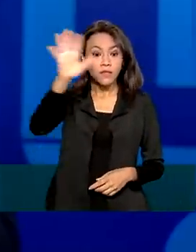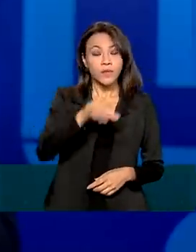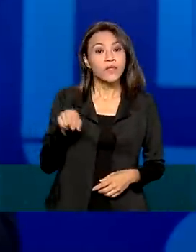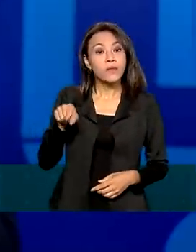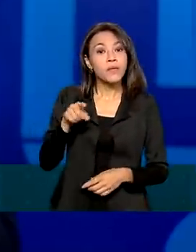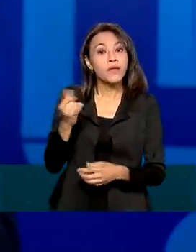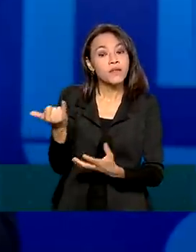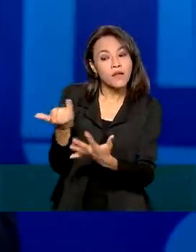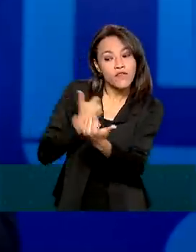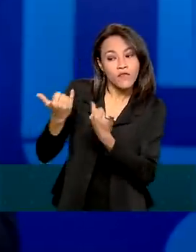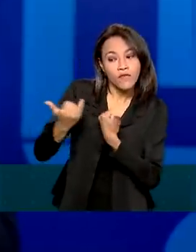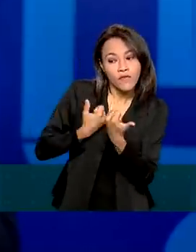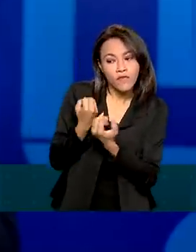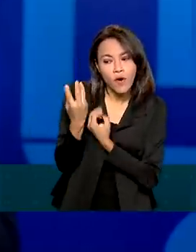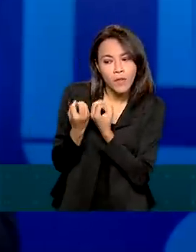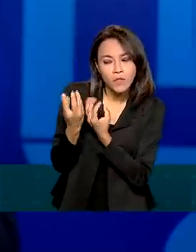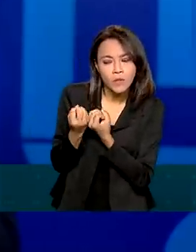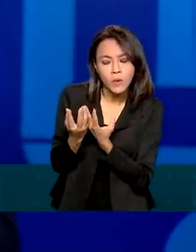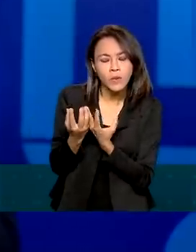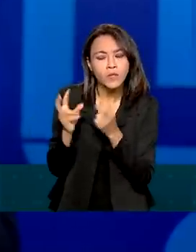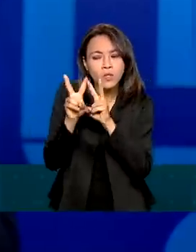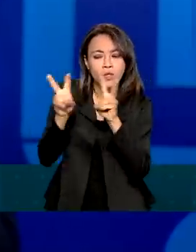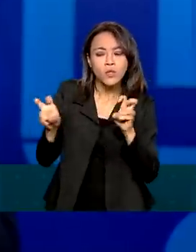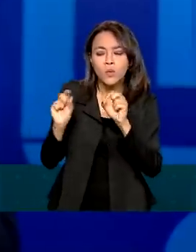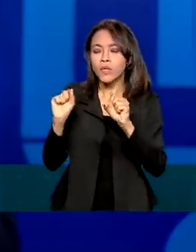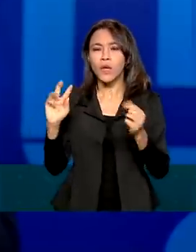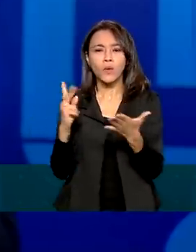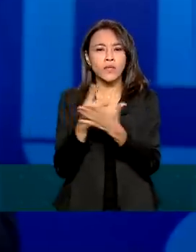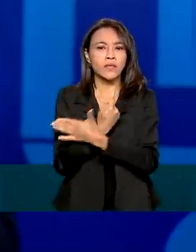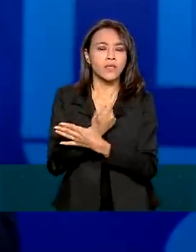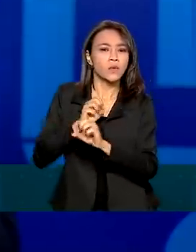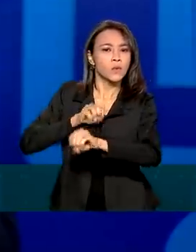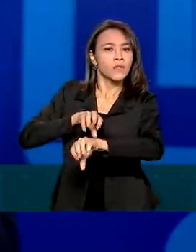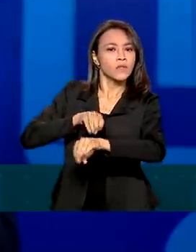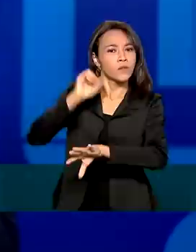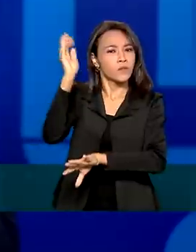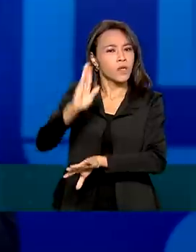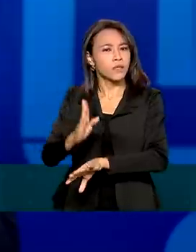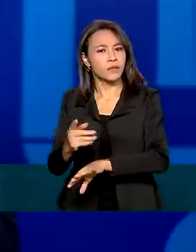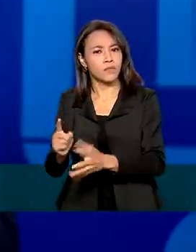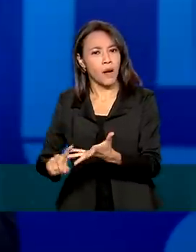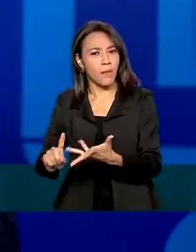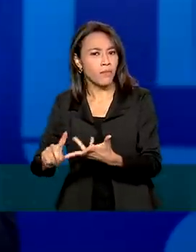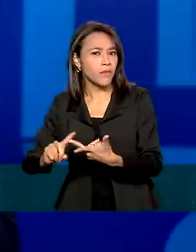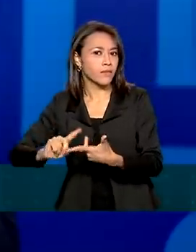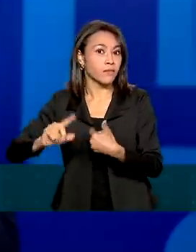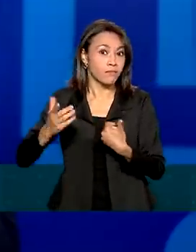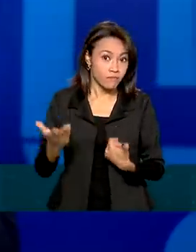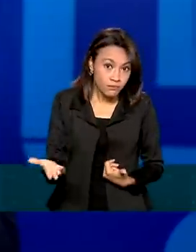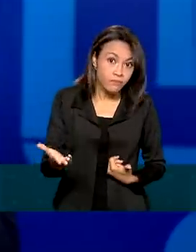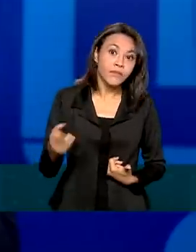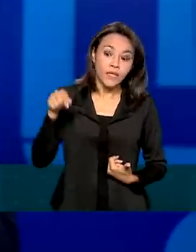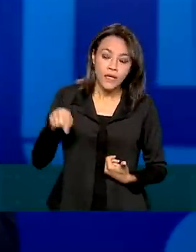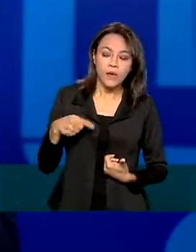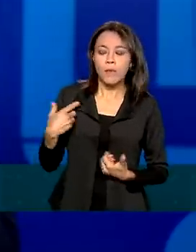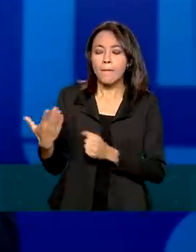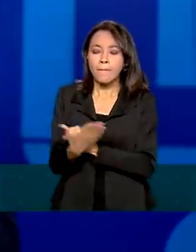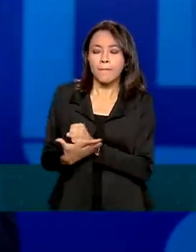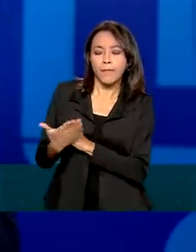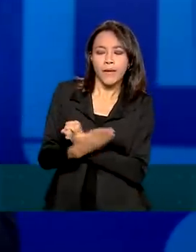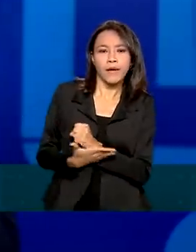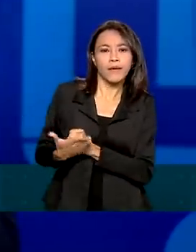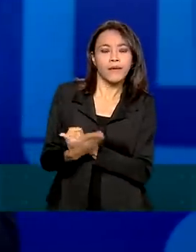possibilitar a gente contextualizar o que está acontecendo na educação brasileira, assim como uma base de cálculo para